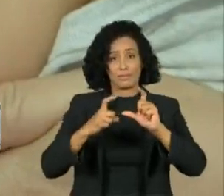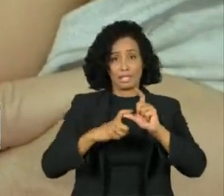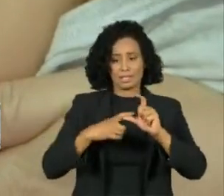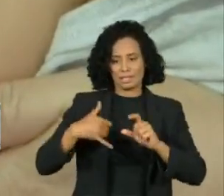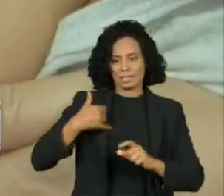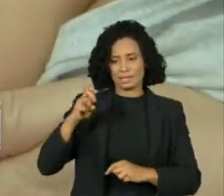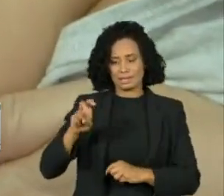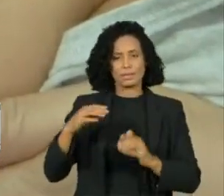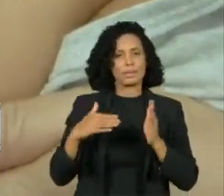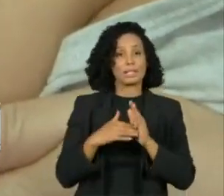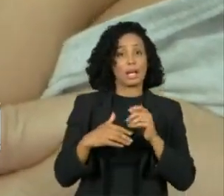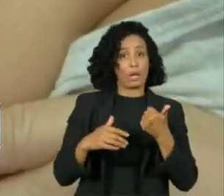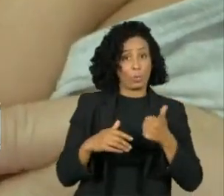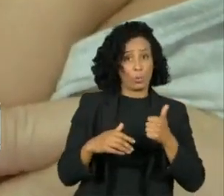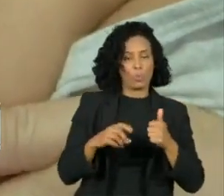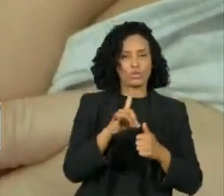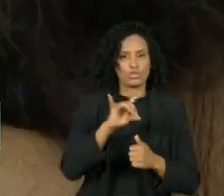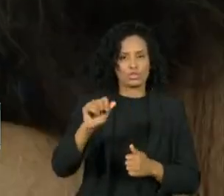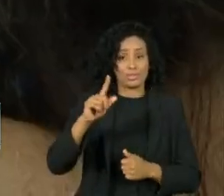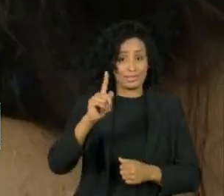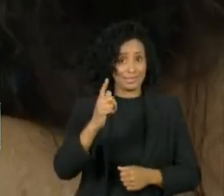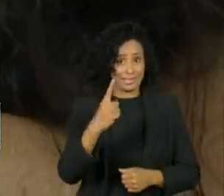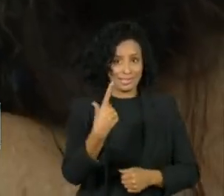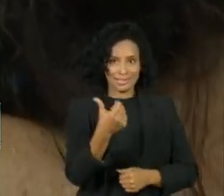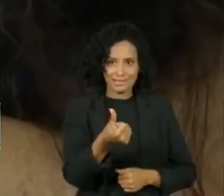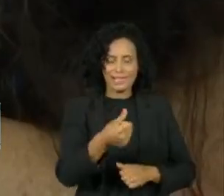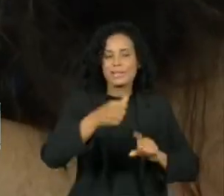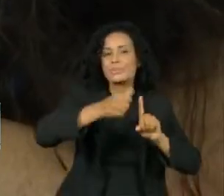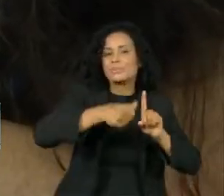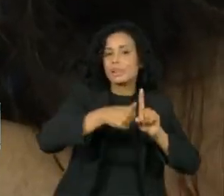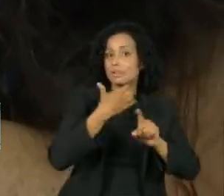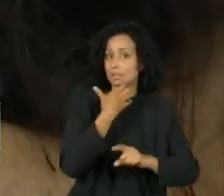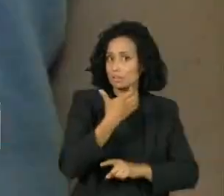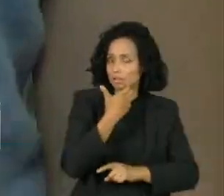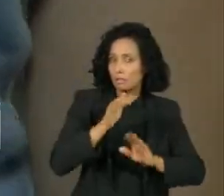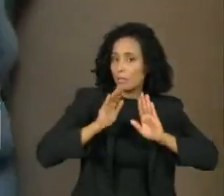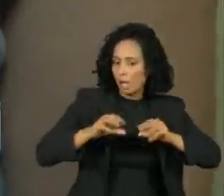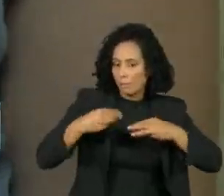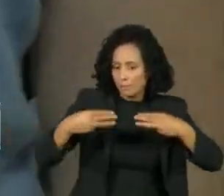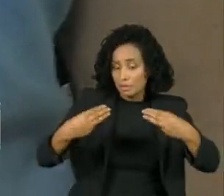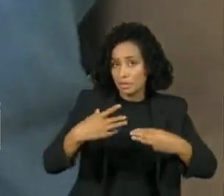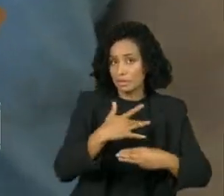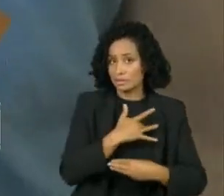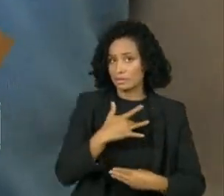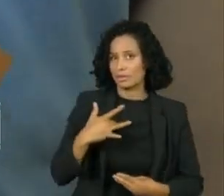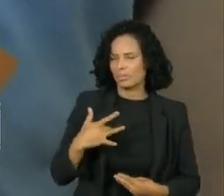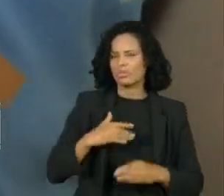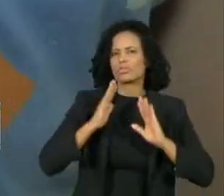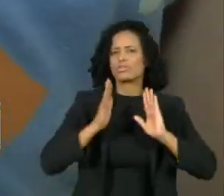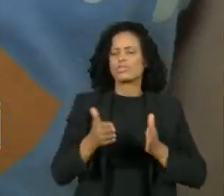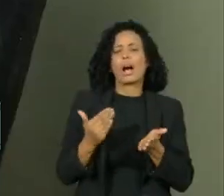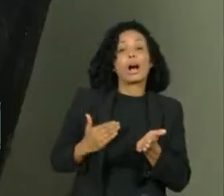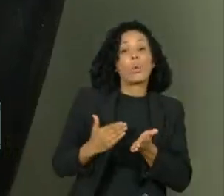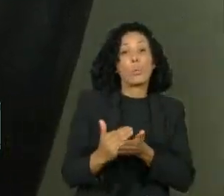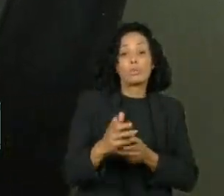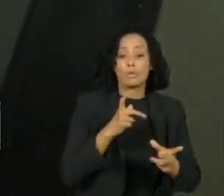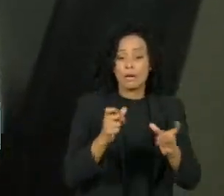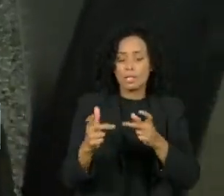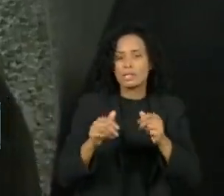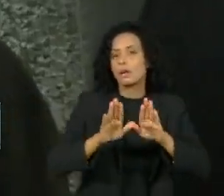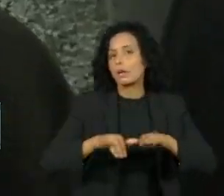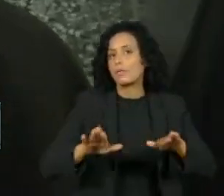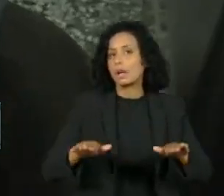a 11 anos no dia 16 de dezembro. Mas o Ministério da Saúde iniciou a vacinação infantil